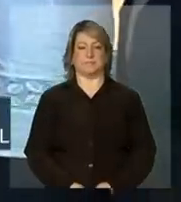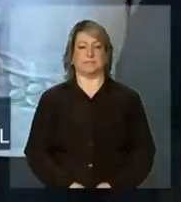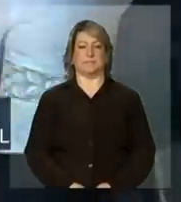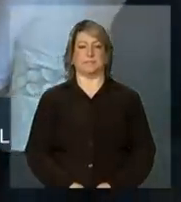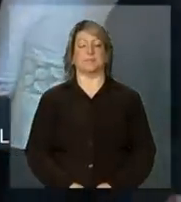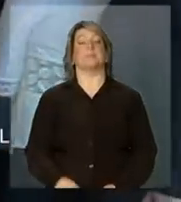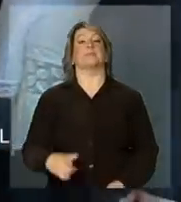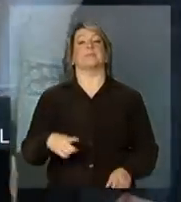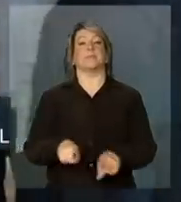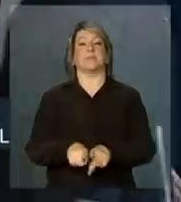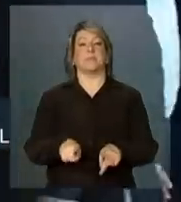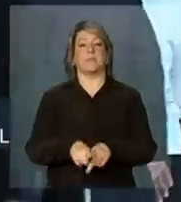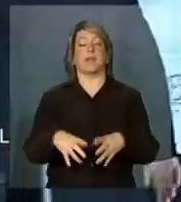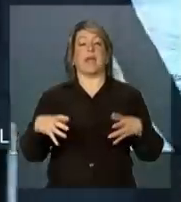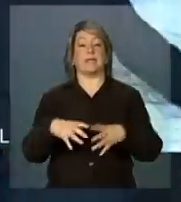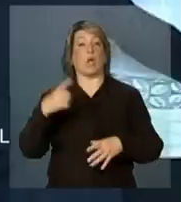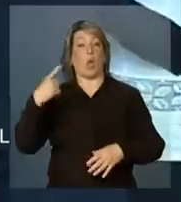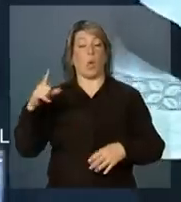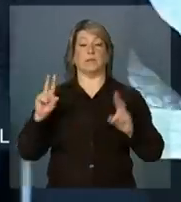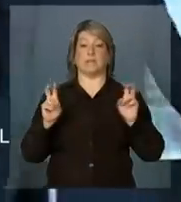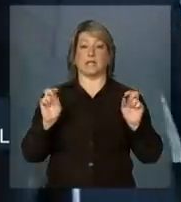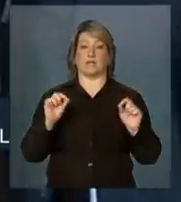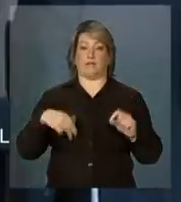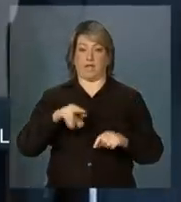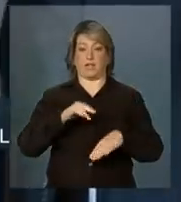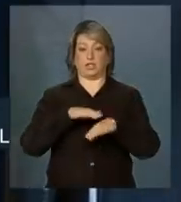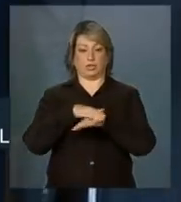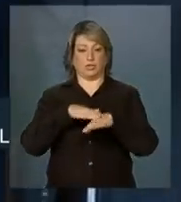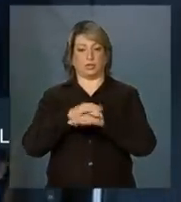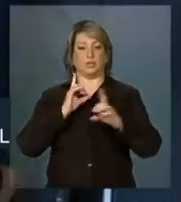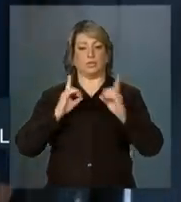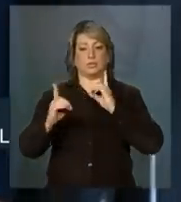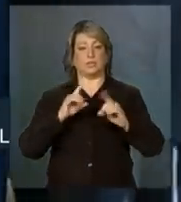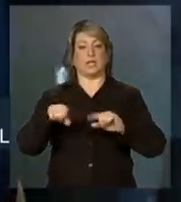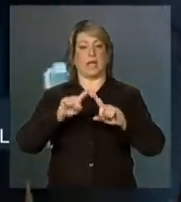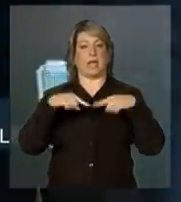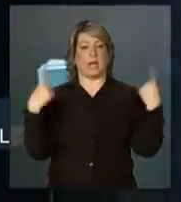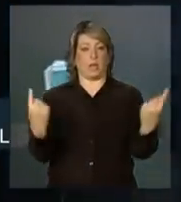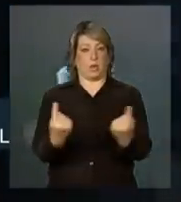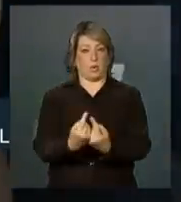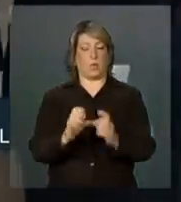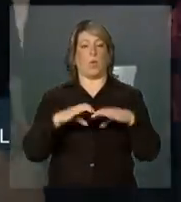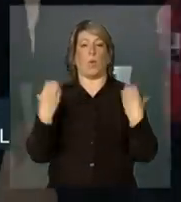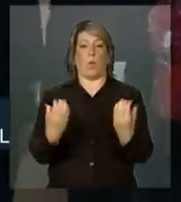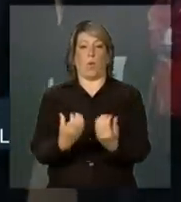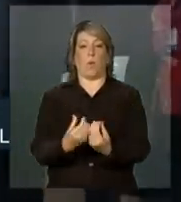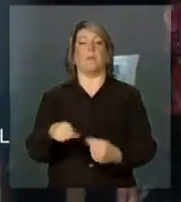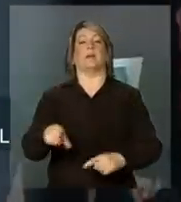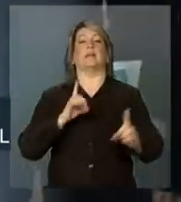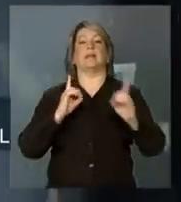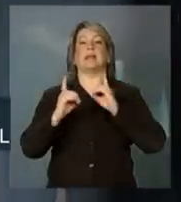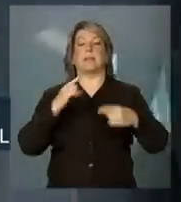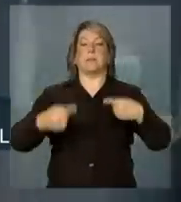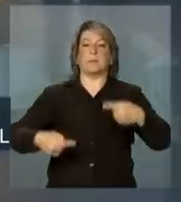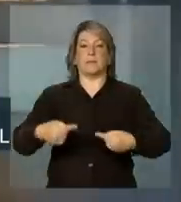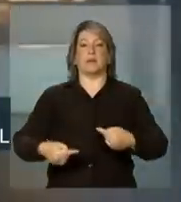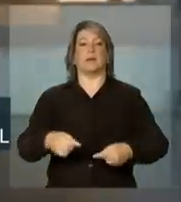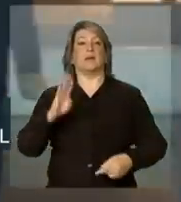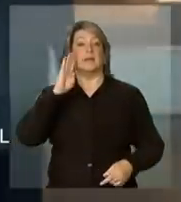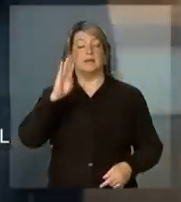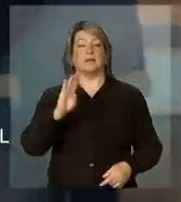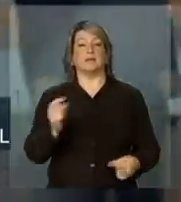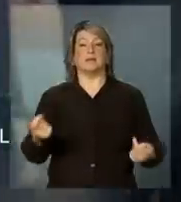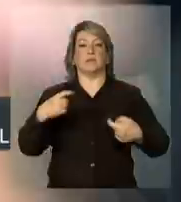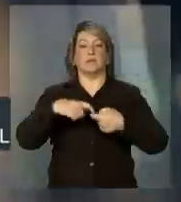Entre outros temas que vão ser discutidos na reunião de cúpula, os debates devem seguir o eixo central